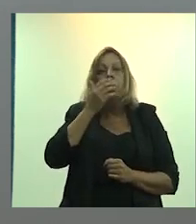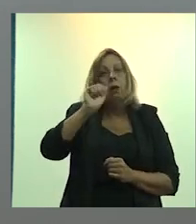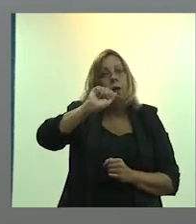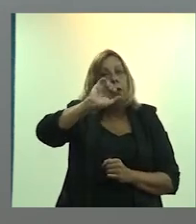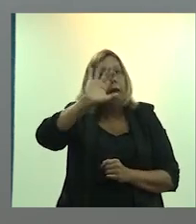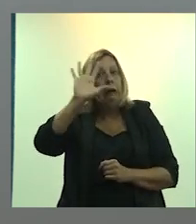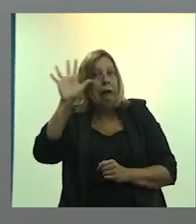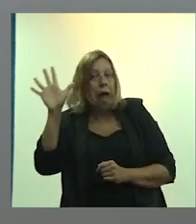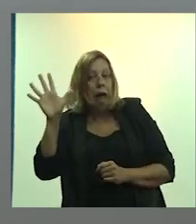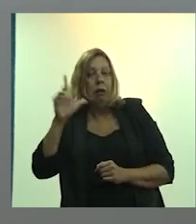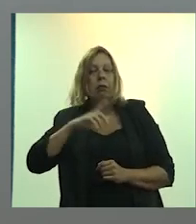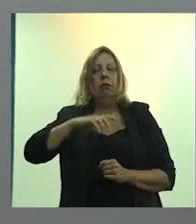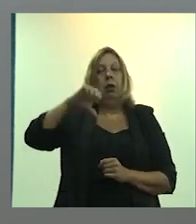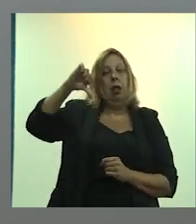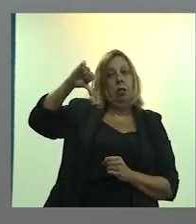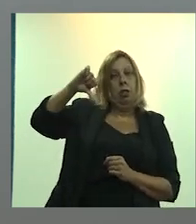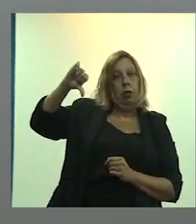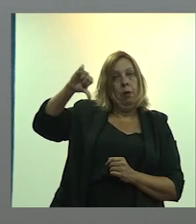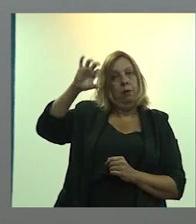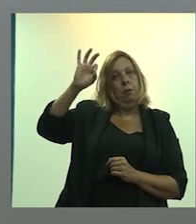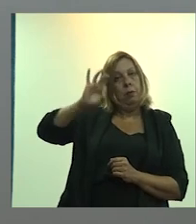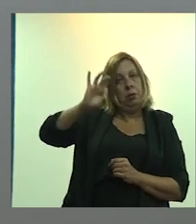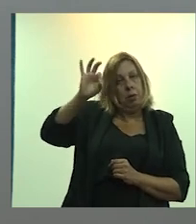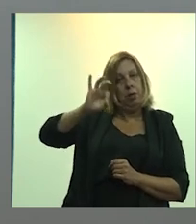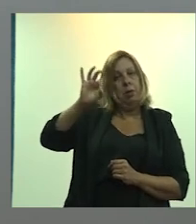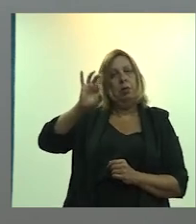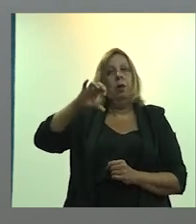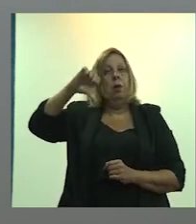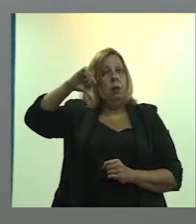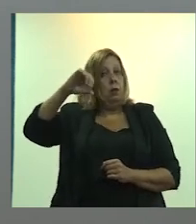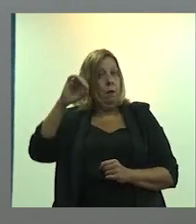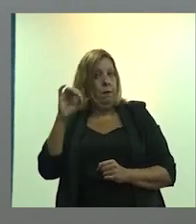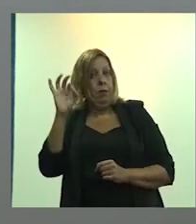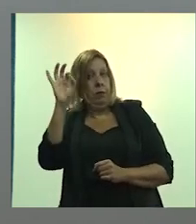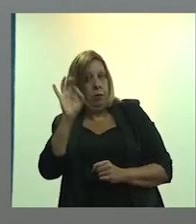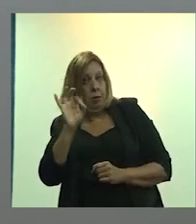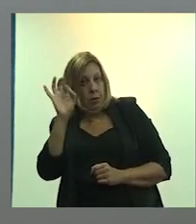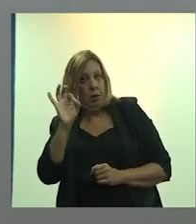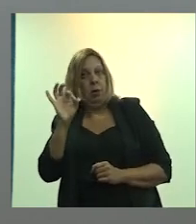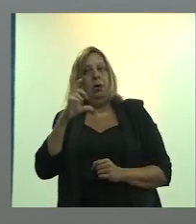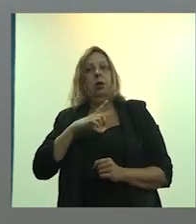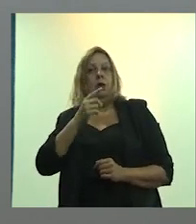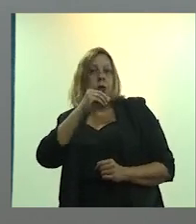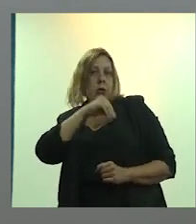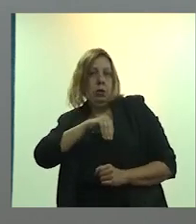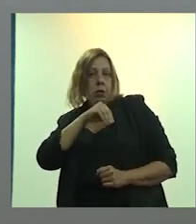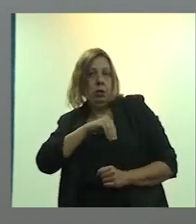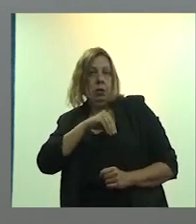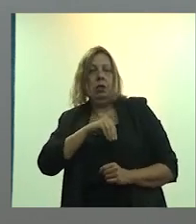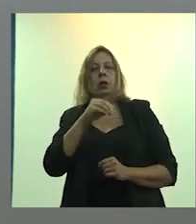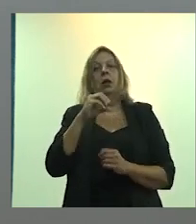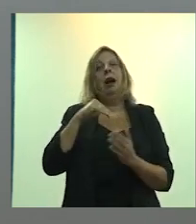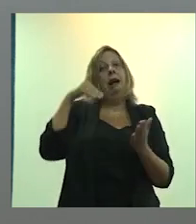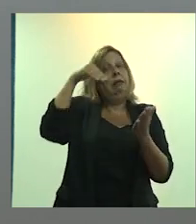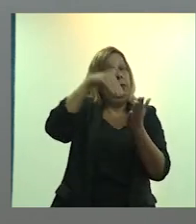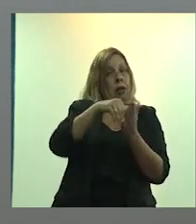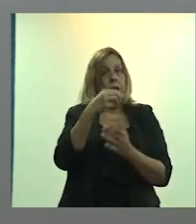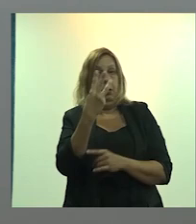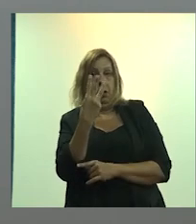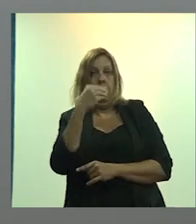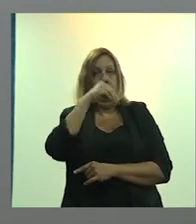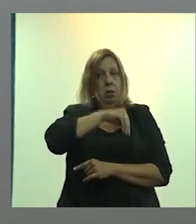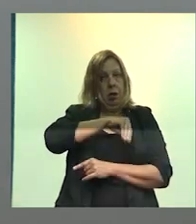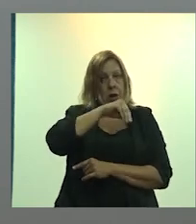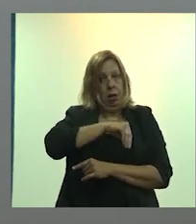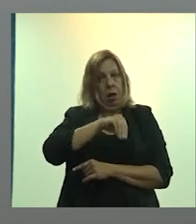19,49% a quase 50% de domicílios com renda mensal de 0 a 3 salários mínimos, isso são dados